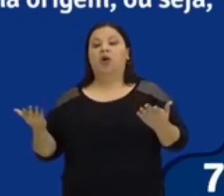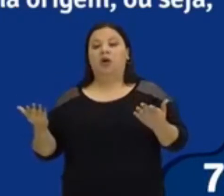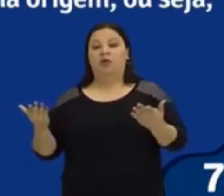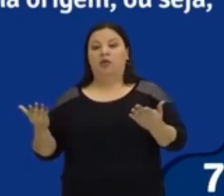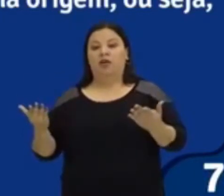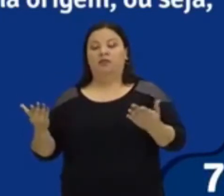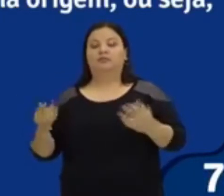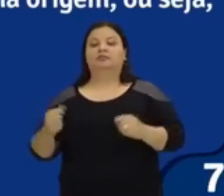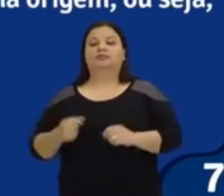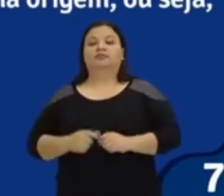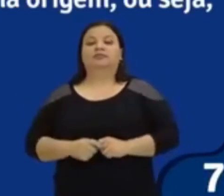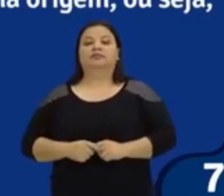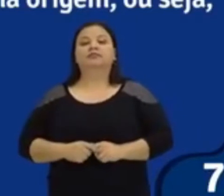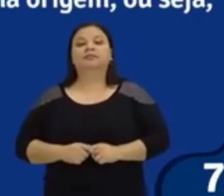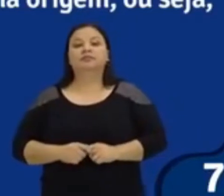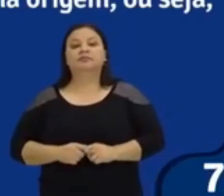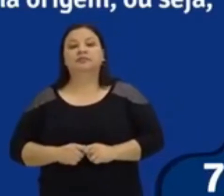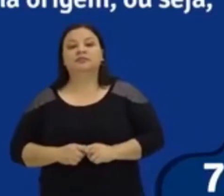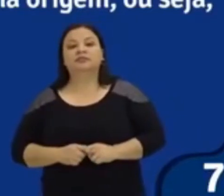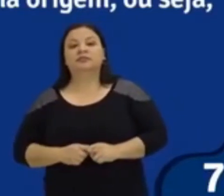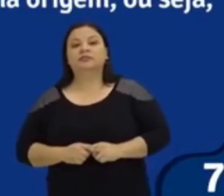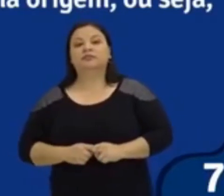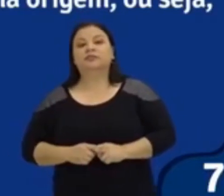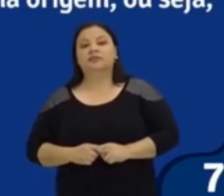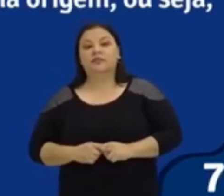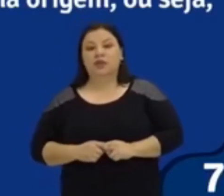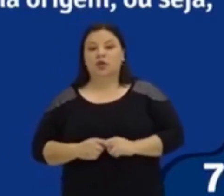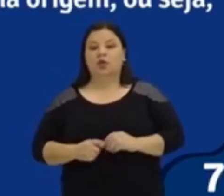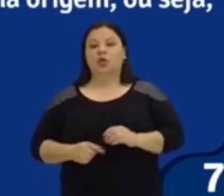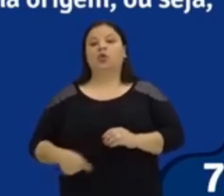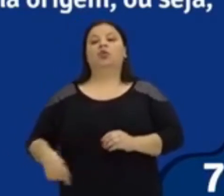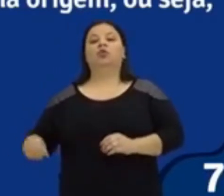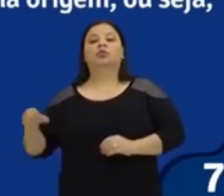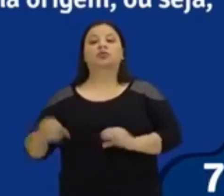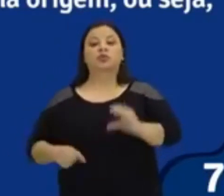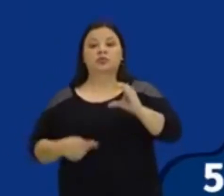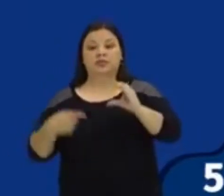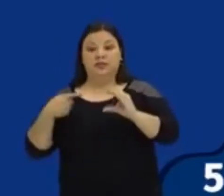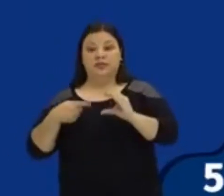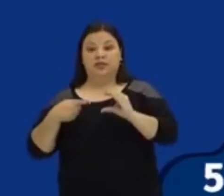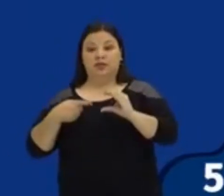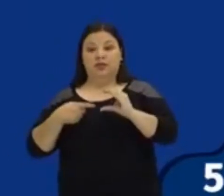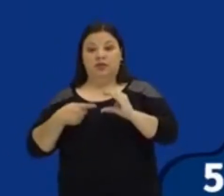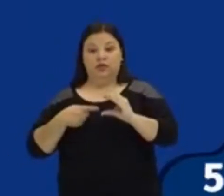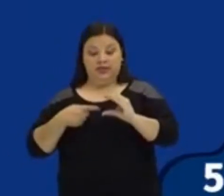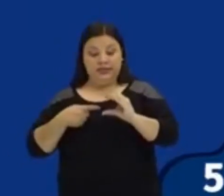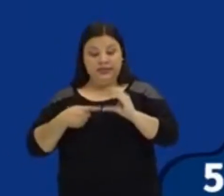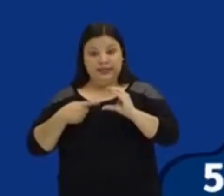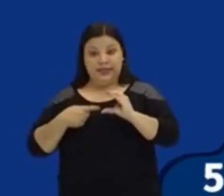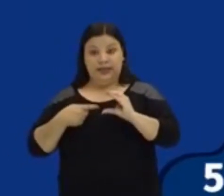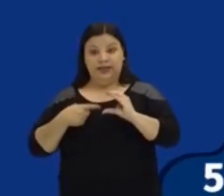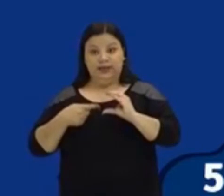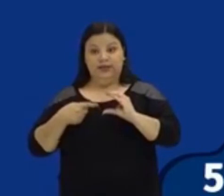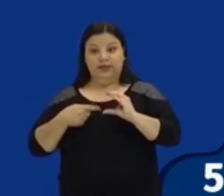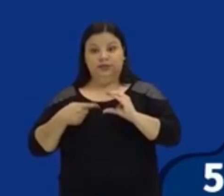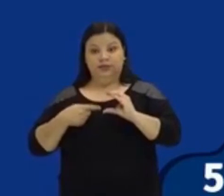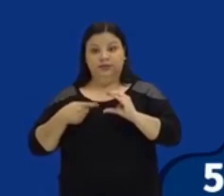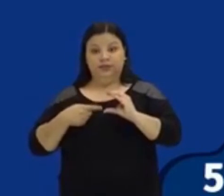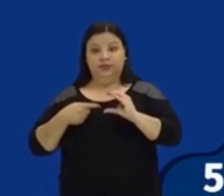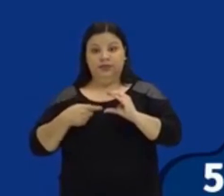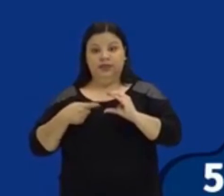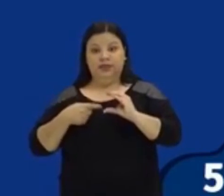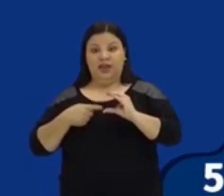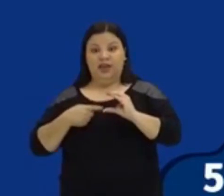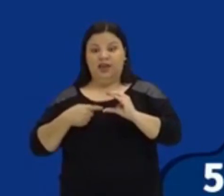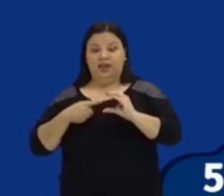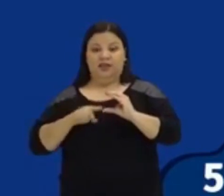dentro da função do segundo grau? Bem, o coeficiente C, só voltando aqui a nossa ideia de função, ele é o termo